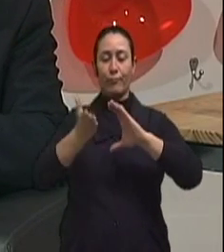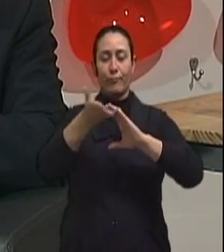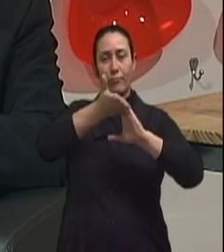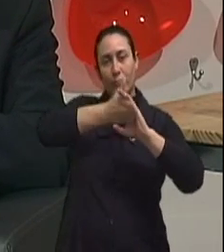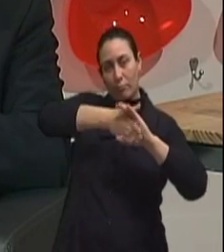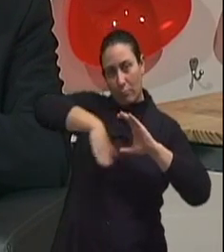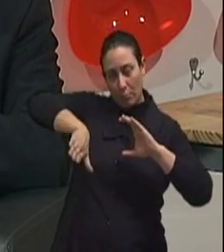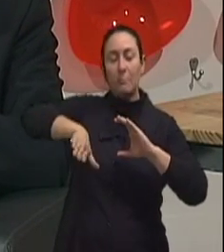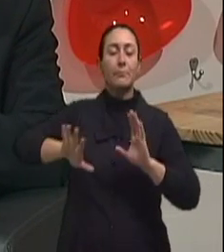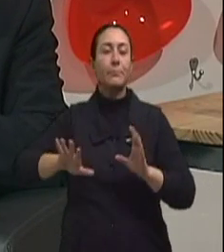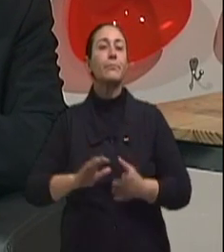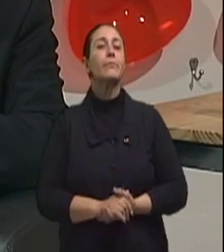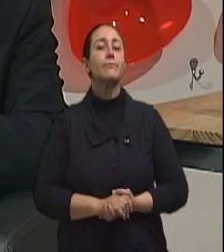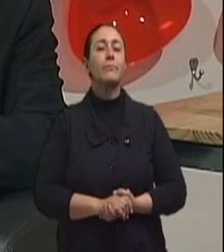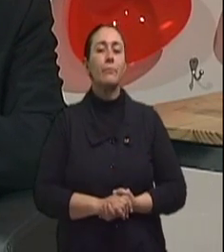referem.